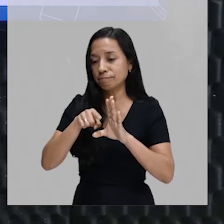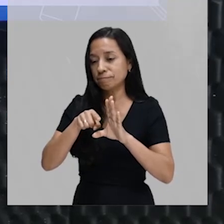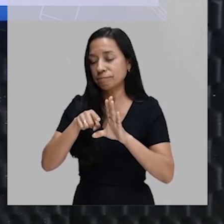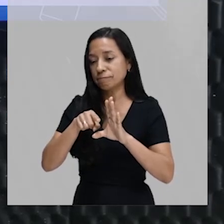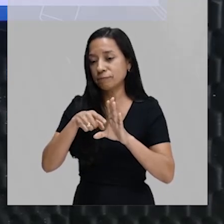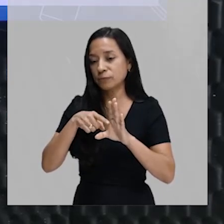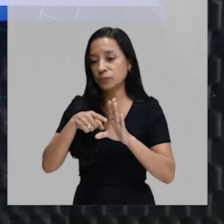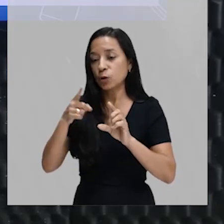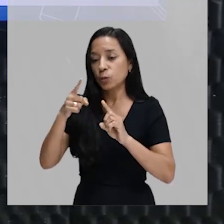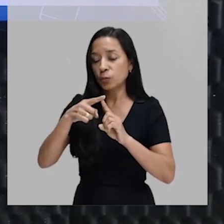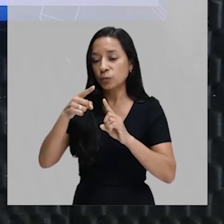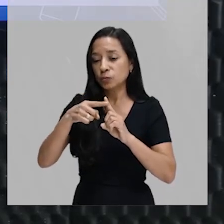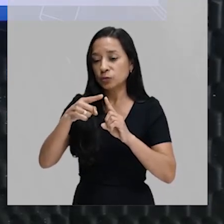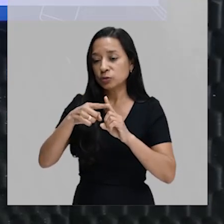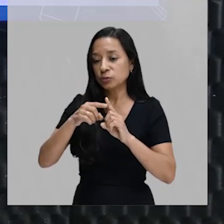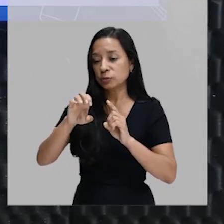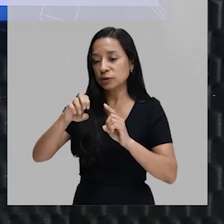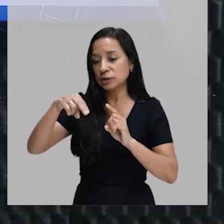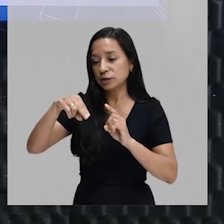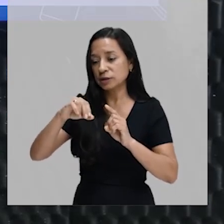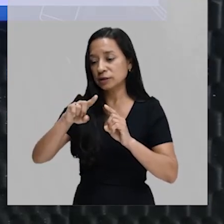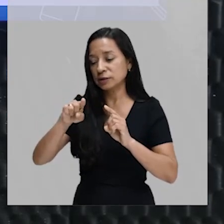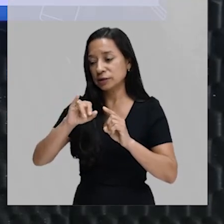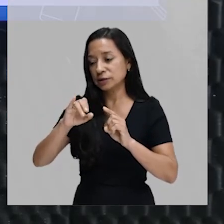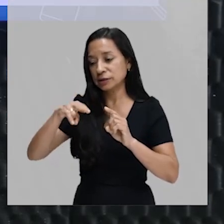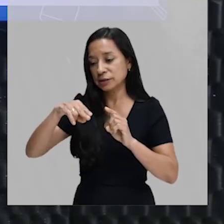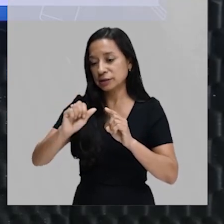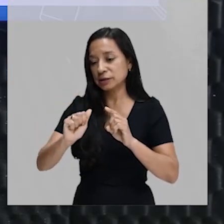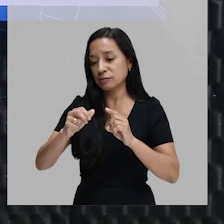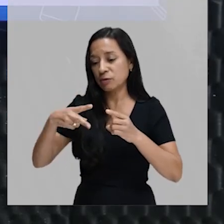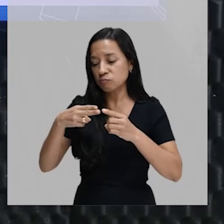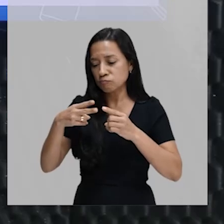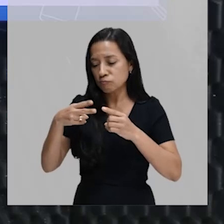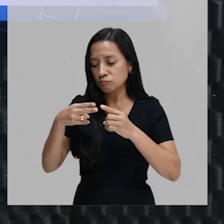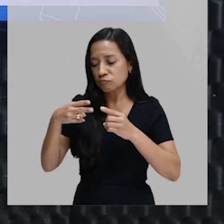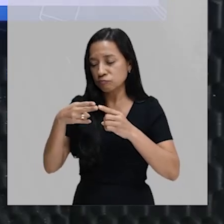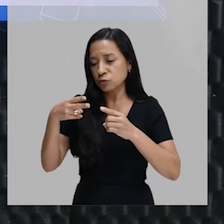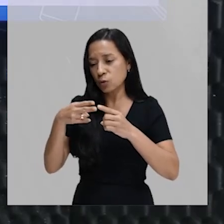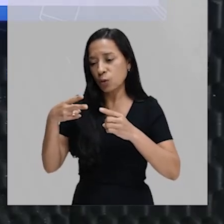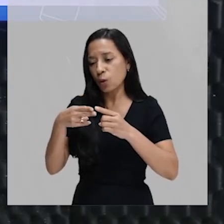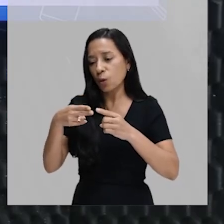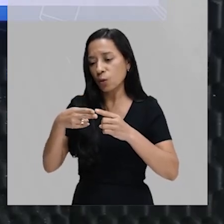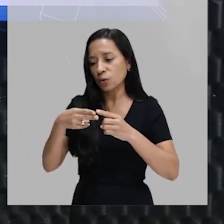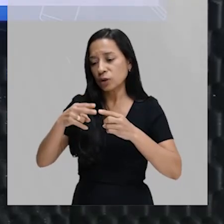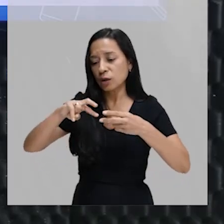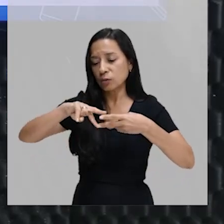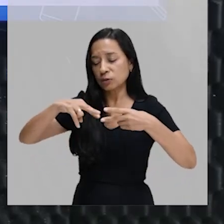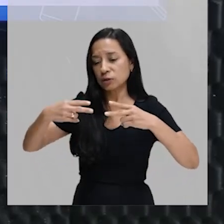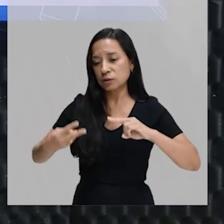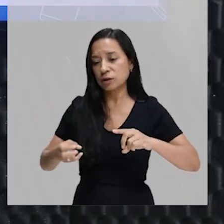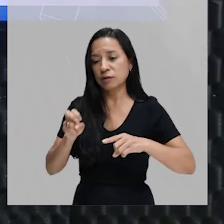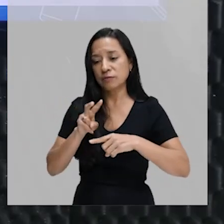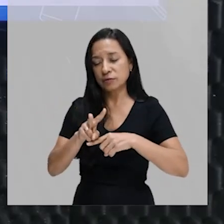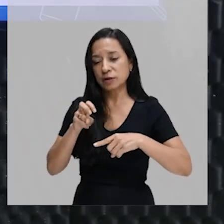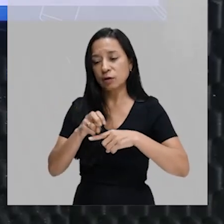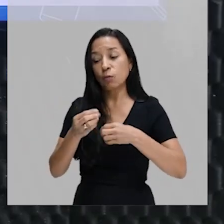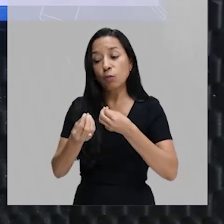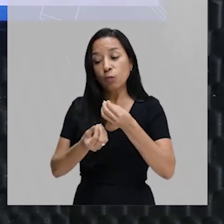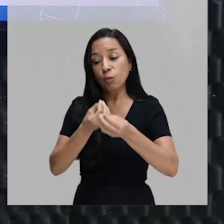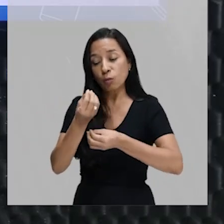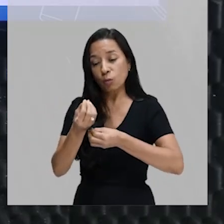existe um tipo de enzima que picota, que corta o DNA viral. Como uma forma de